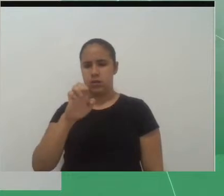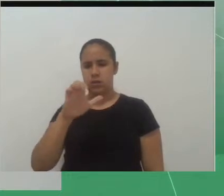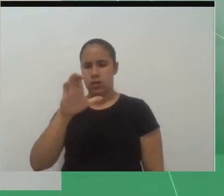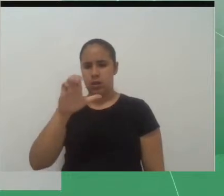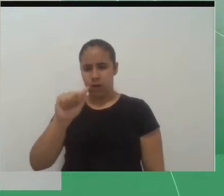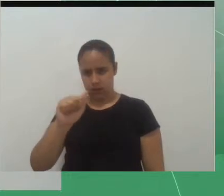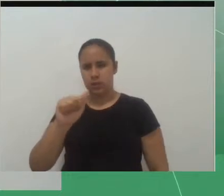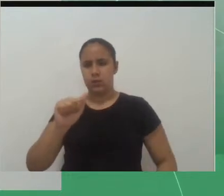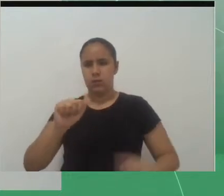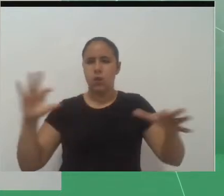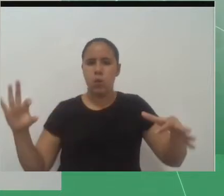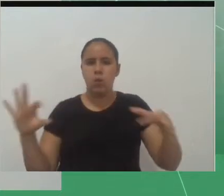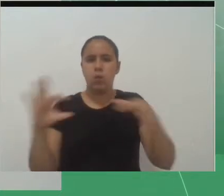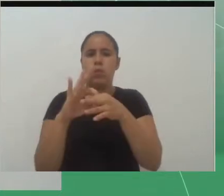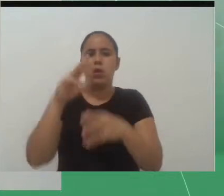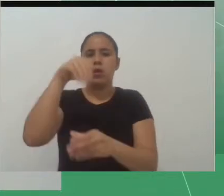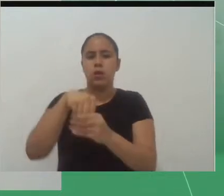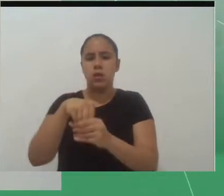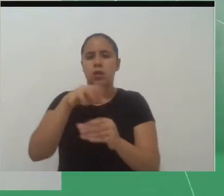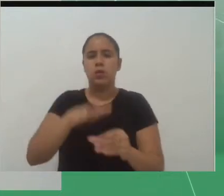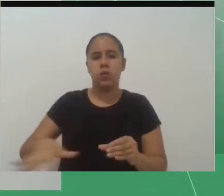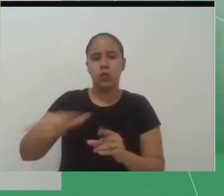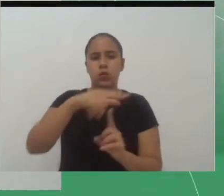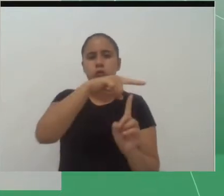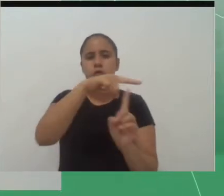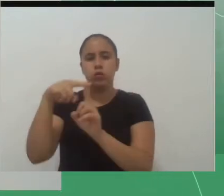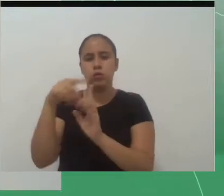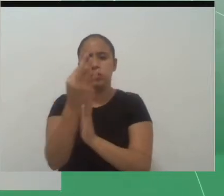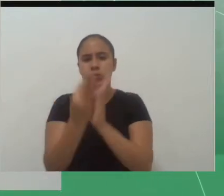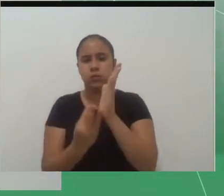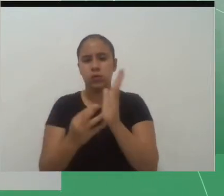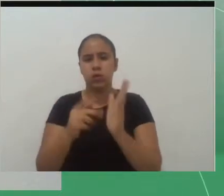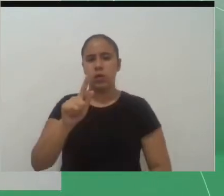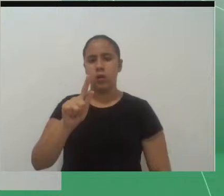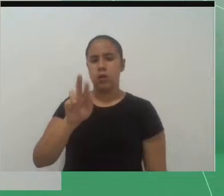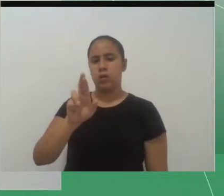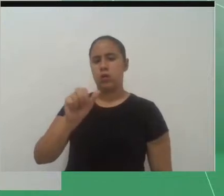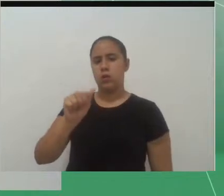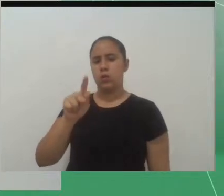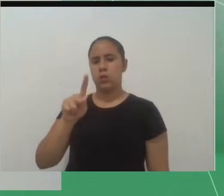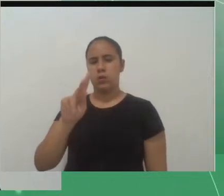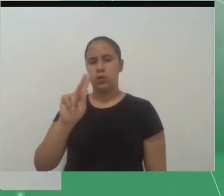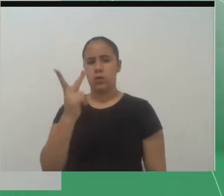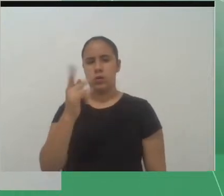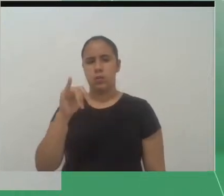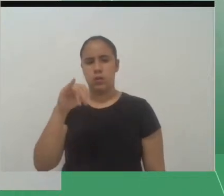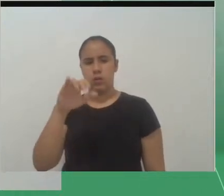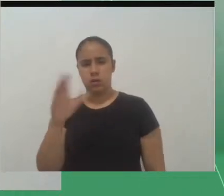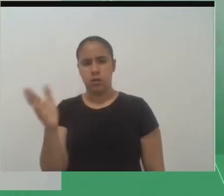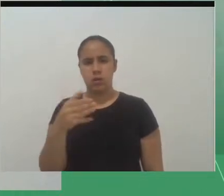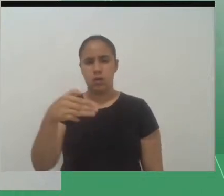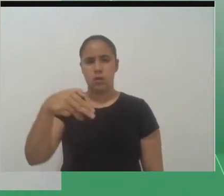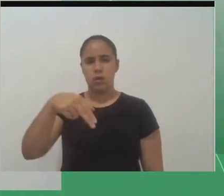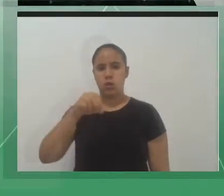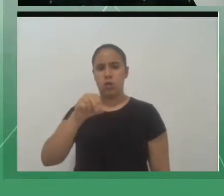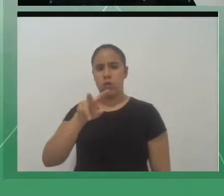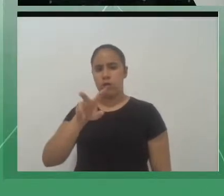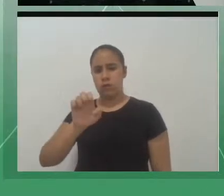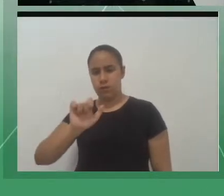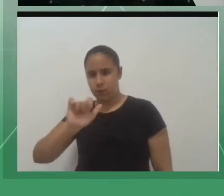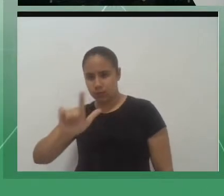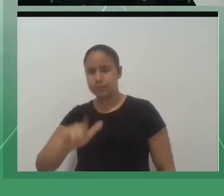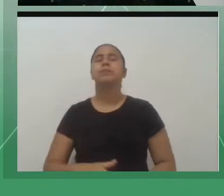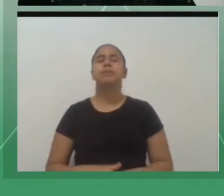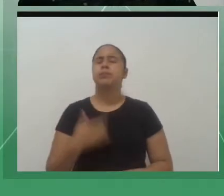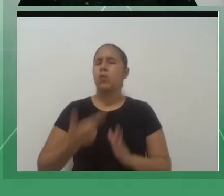uso do gênero textual, graphic novel. E aí, antes de eu avançar um pouco nessa temática,